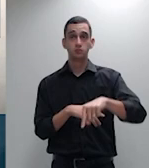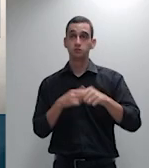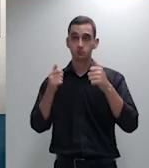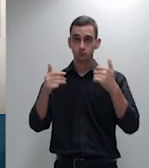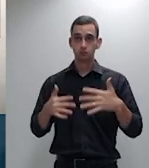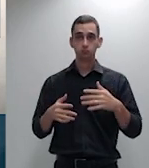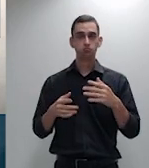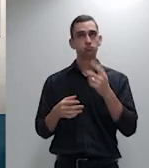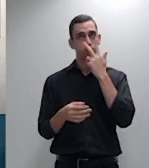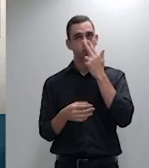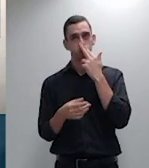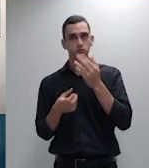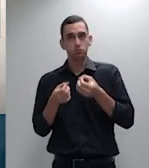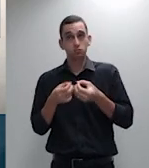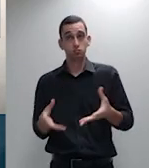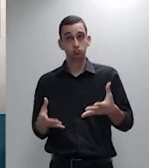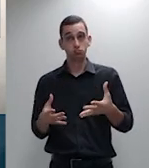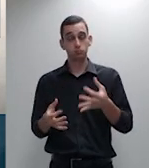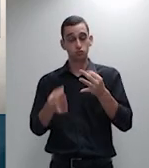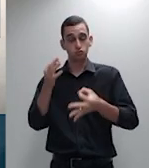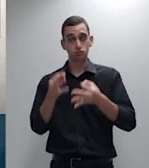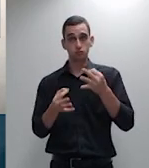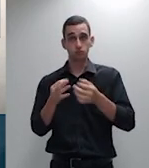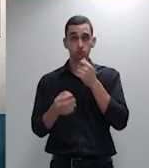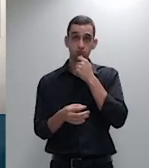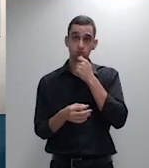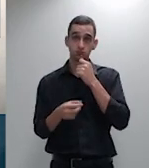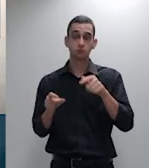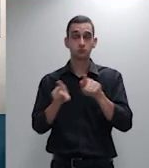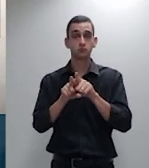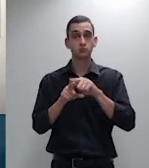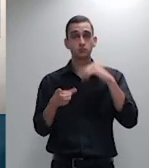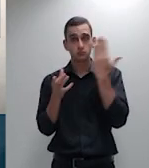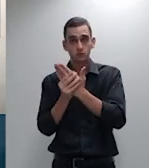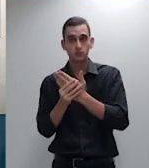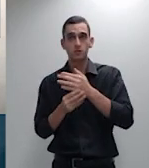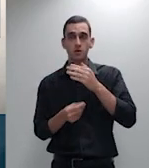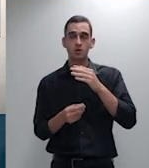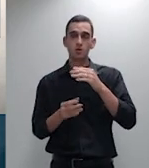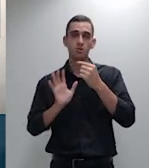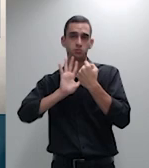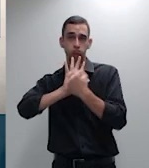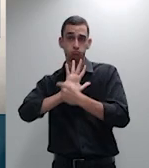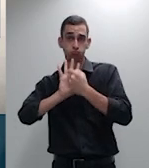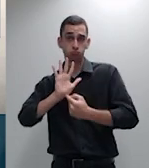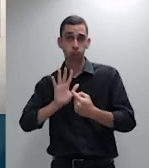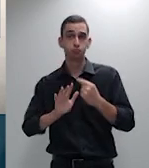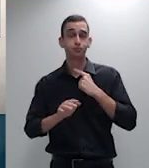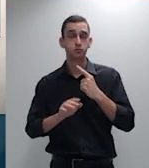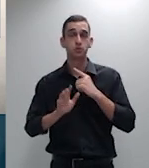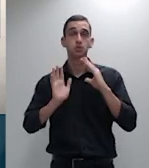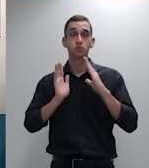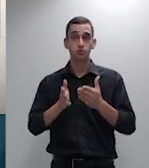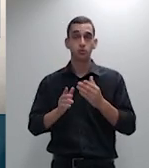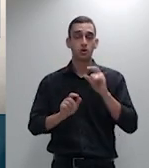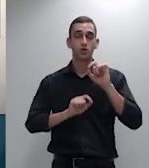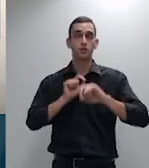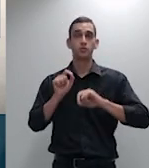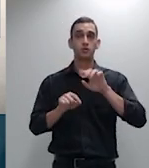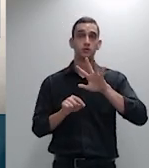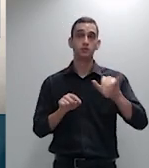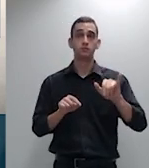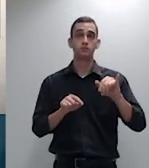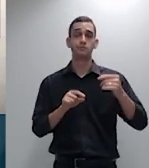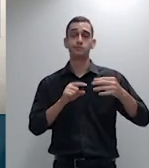recisória tendo em vista que a ação declaratória de união estável ainda tramita na origem o destino dessa ação